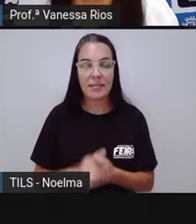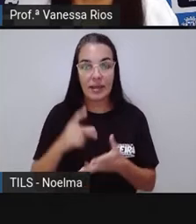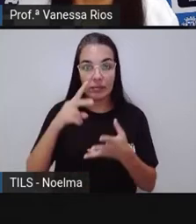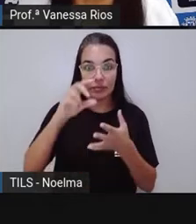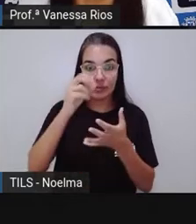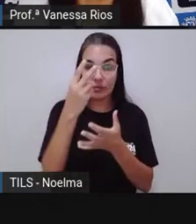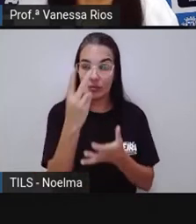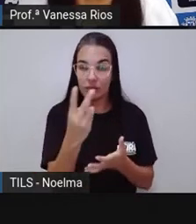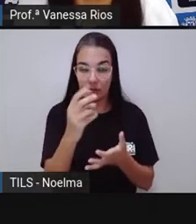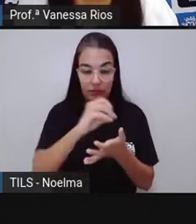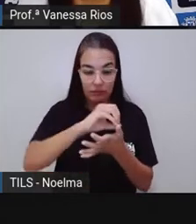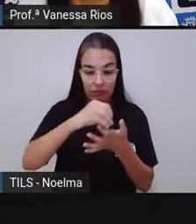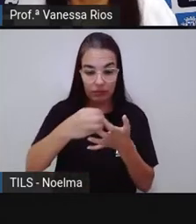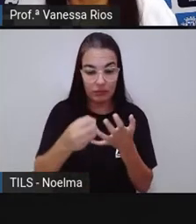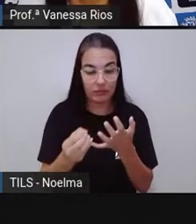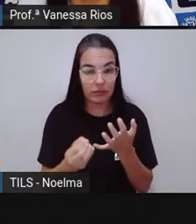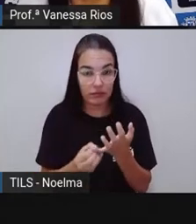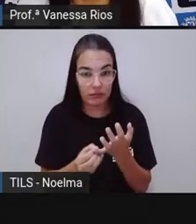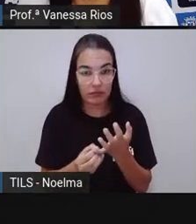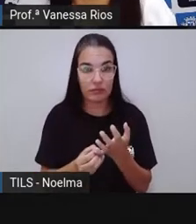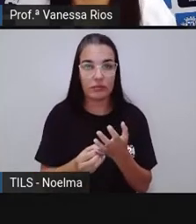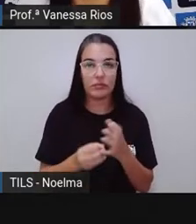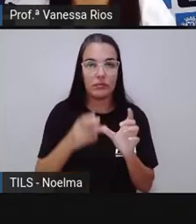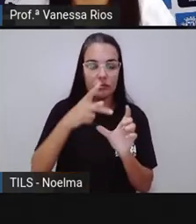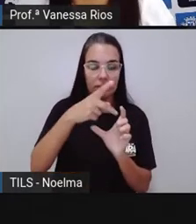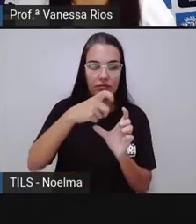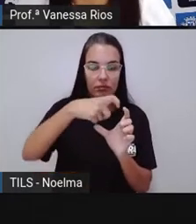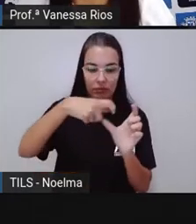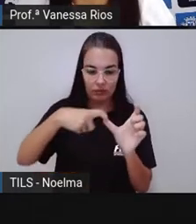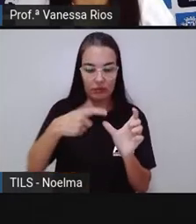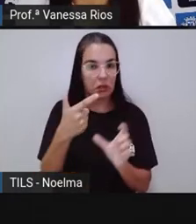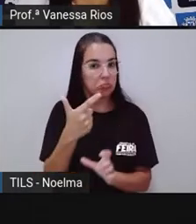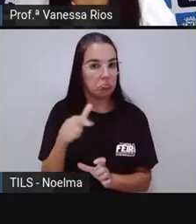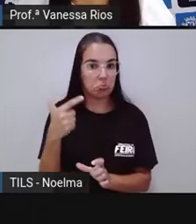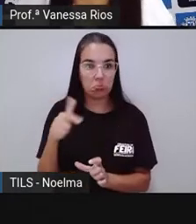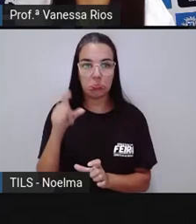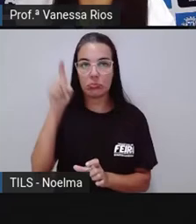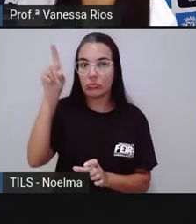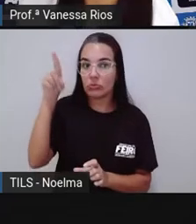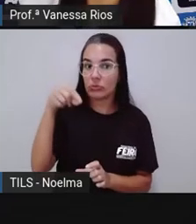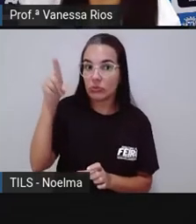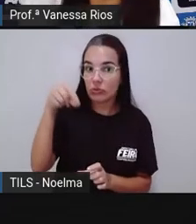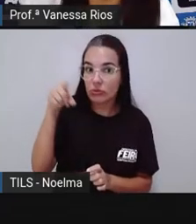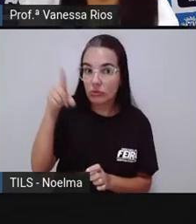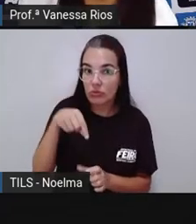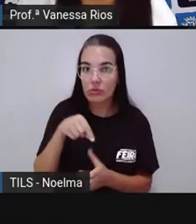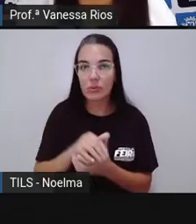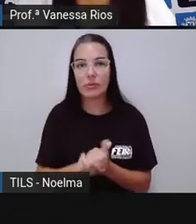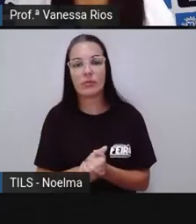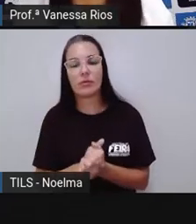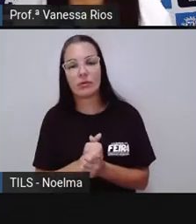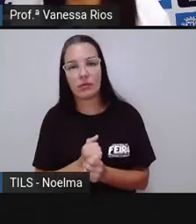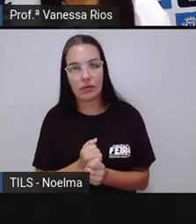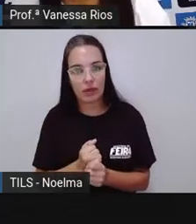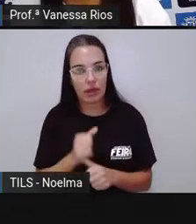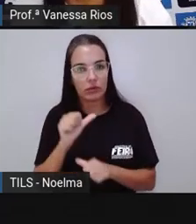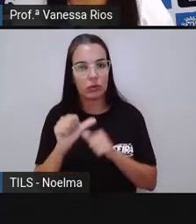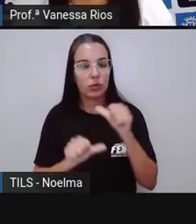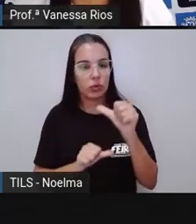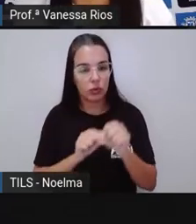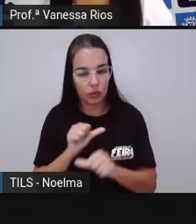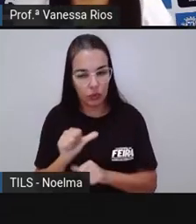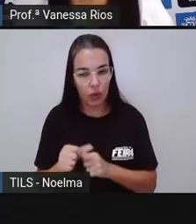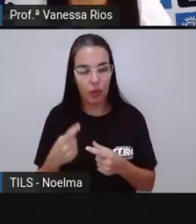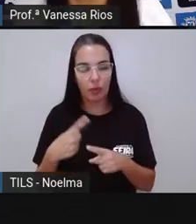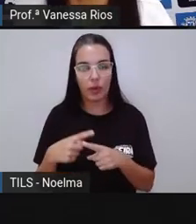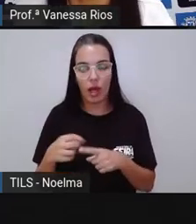paroxítonas, eles não receberam acento. Lembra aí que a Pró falou que algumas formas de acentuação foram alteradas, né?